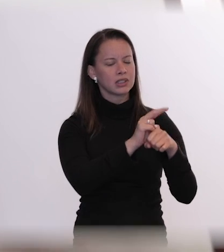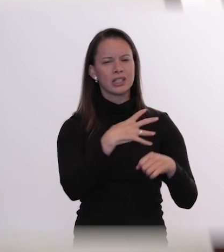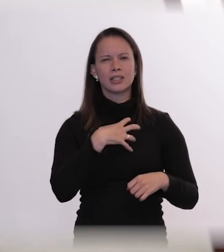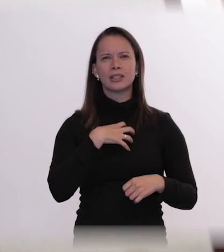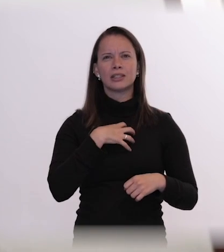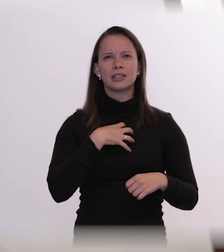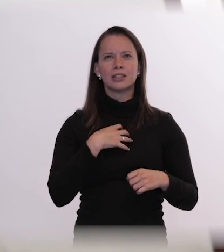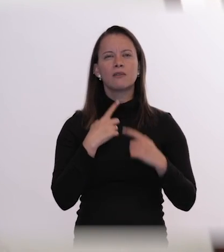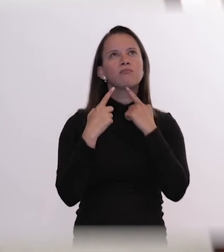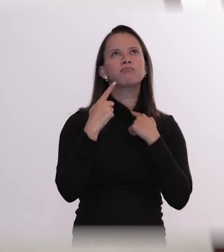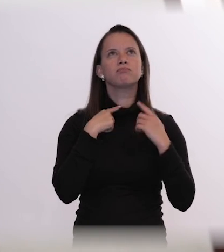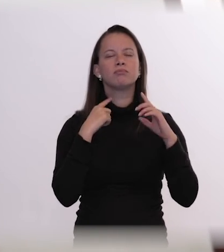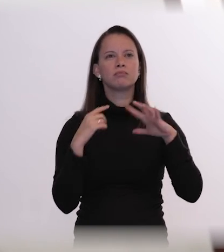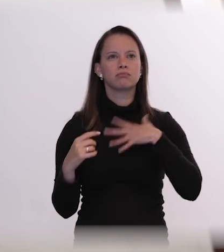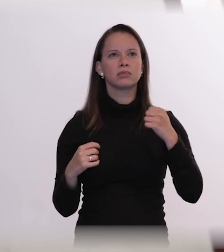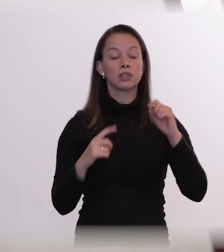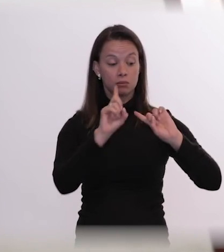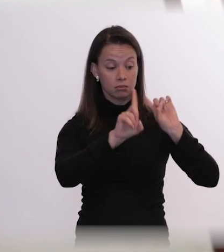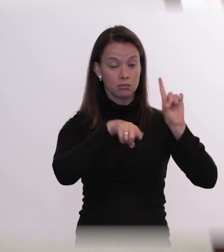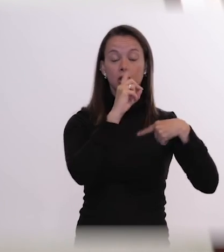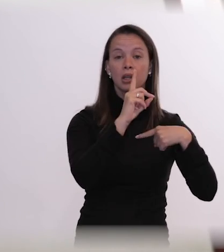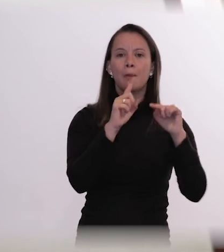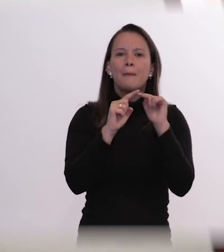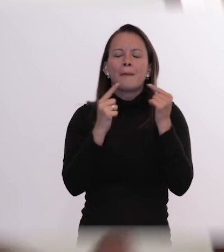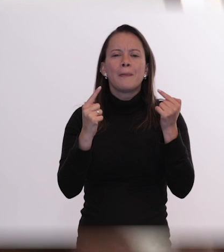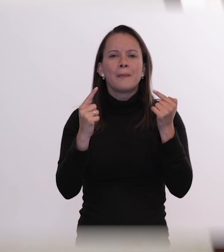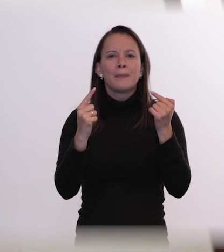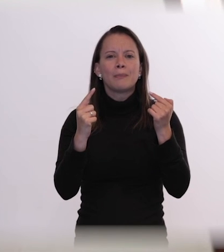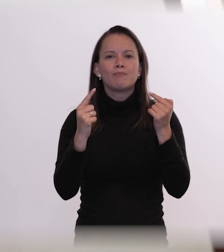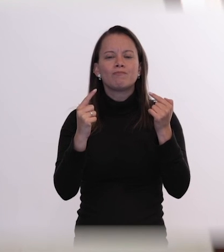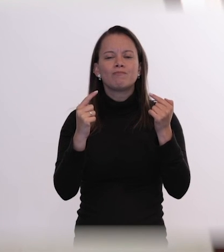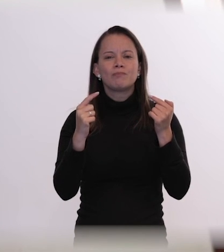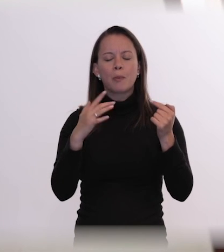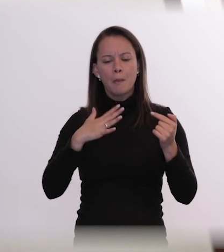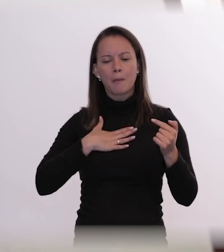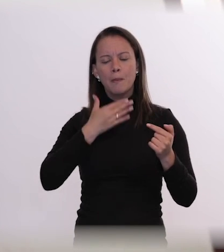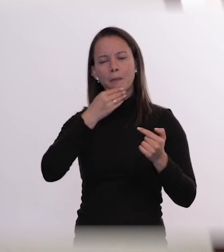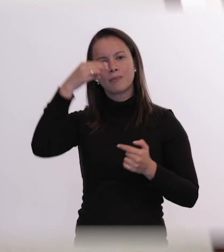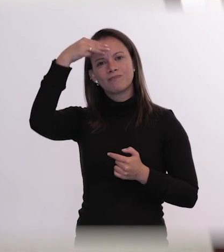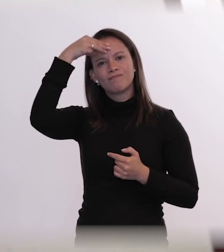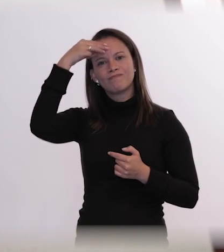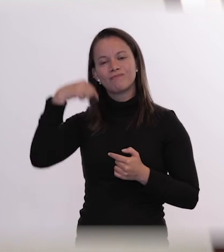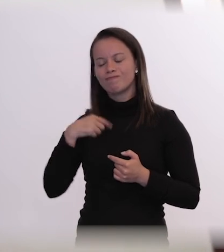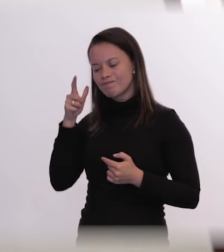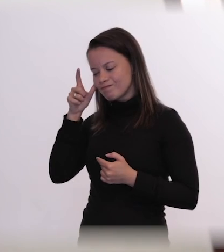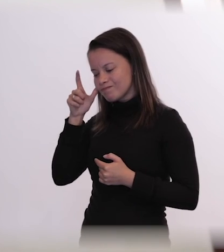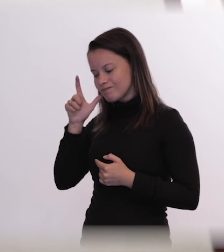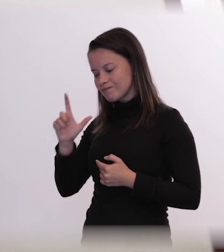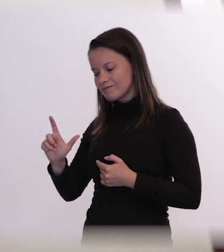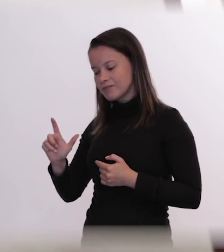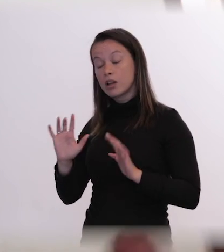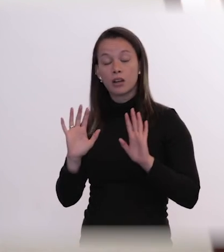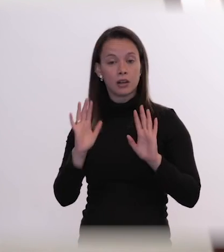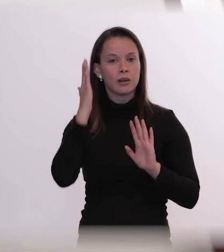difícil da frustração da adolescência para a juventude mas eu não consegui ajudar o meu sobrinho mas eu sei que